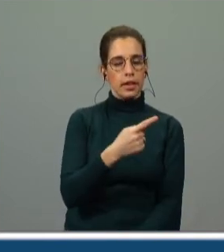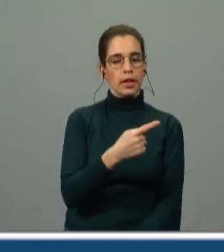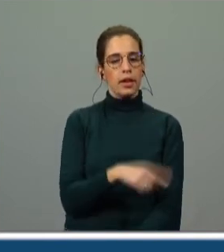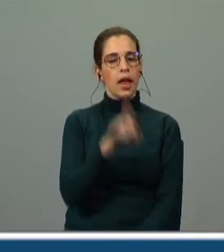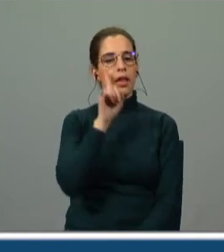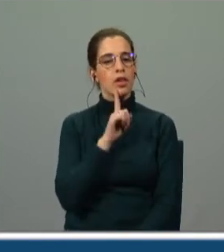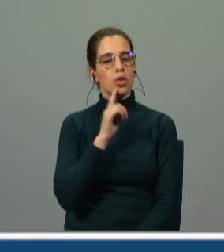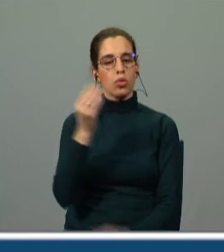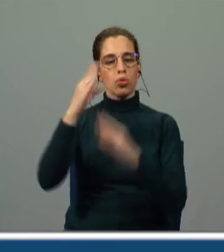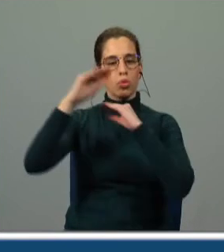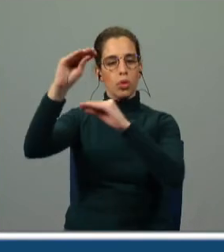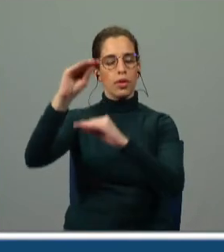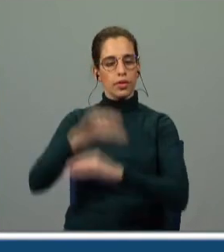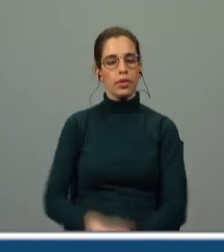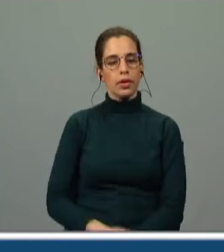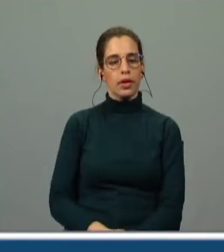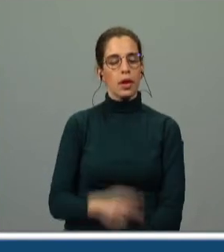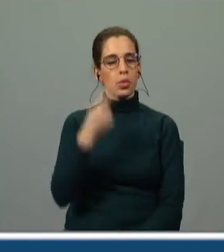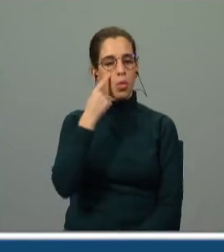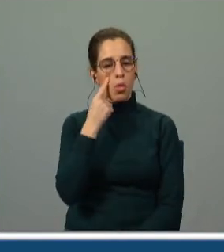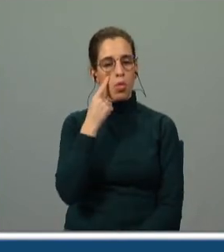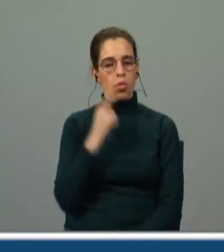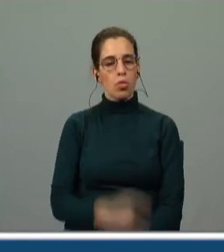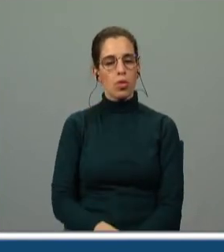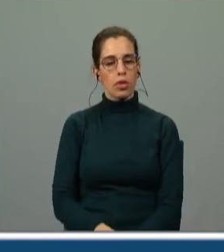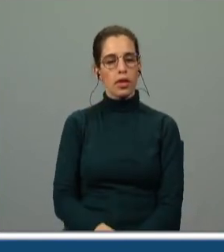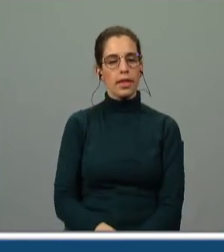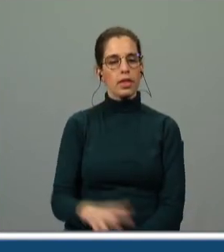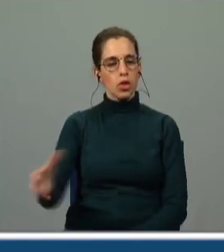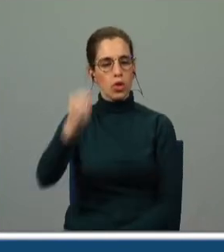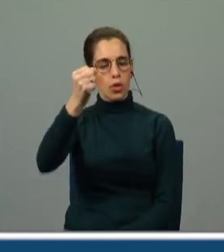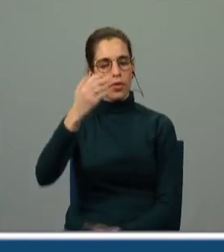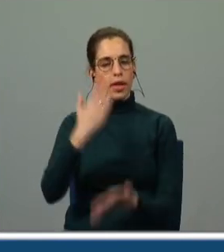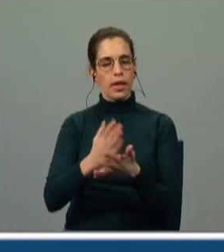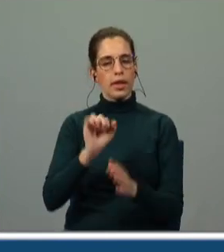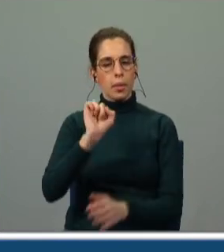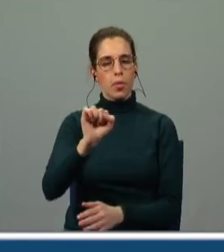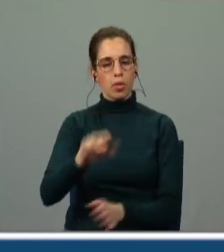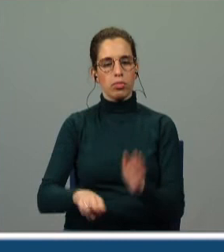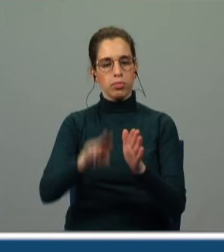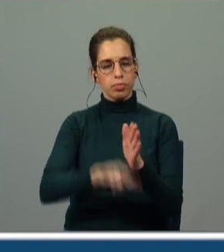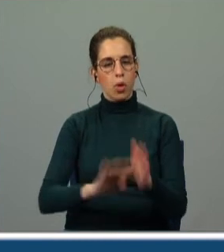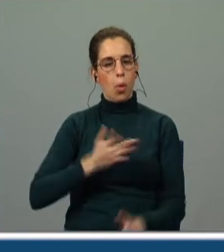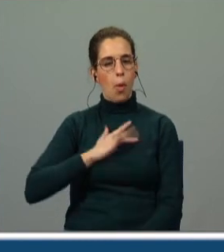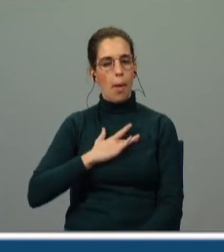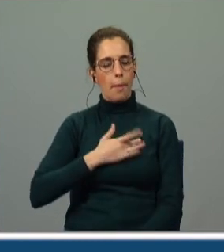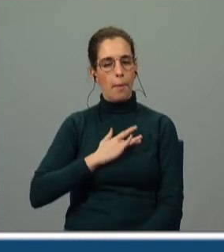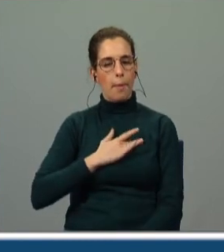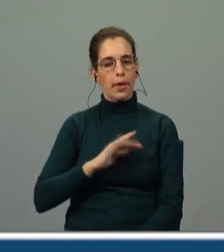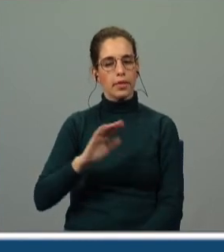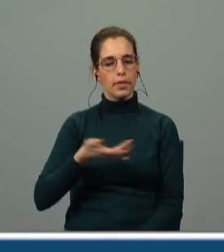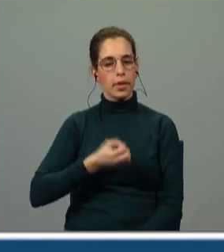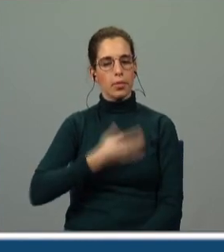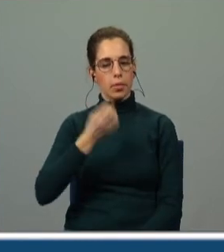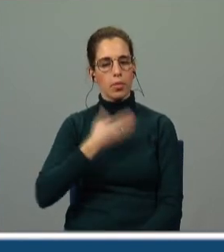mostra-lhes que o amor contrariado triunfa até da própria sepultura o amante mais terno e apaixonado erga a noiva